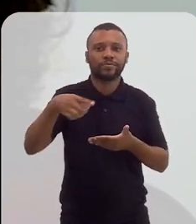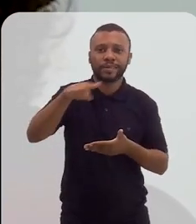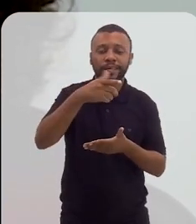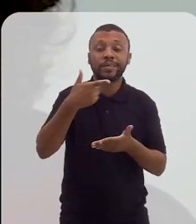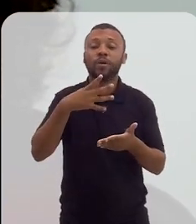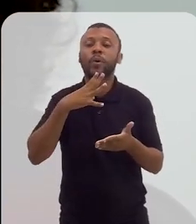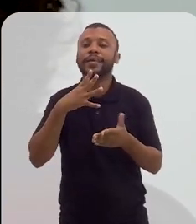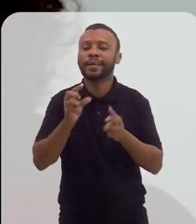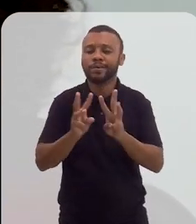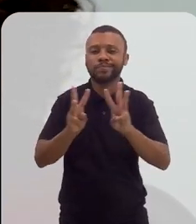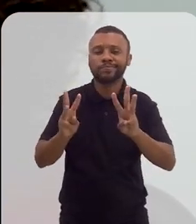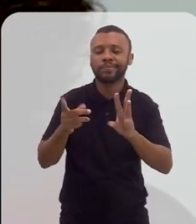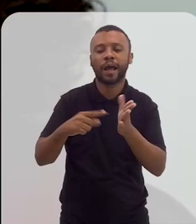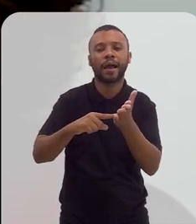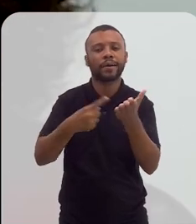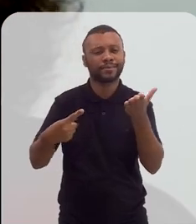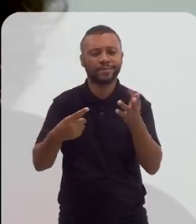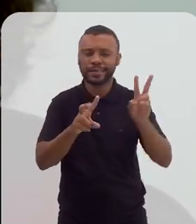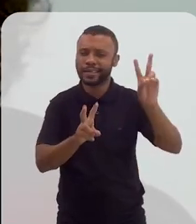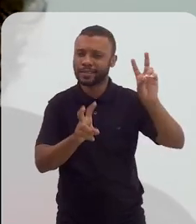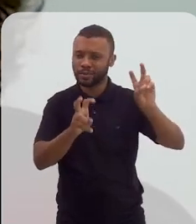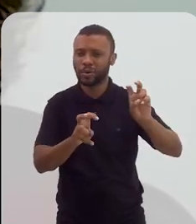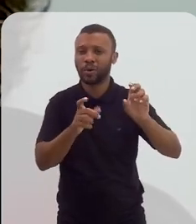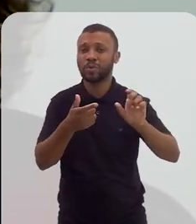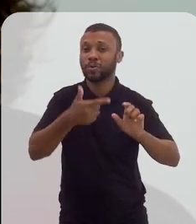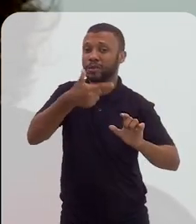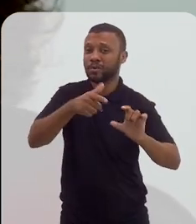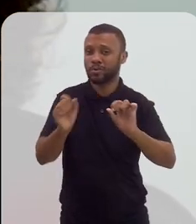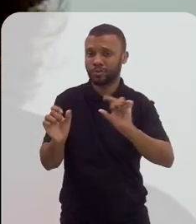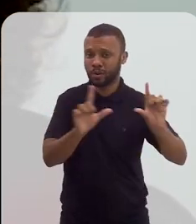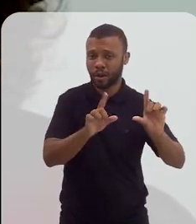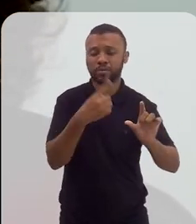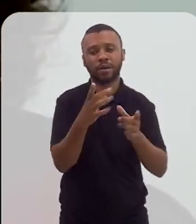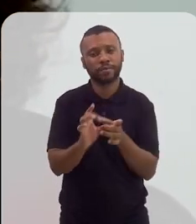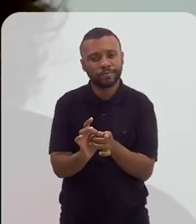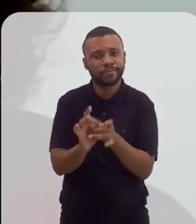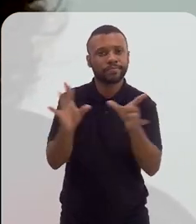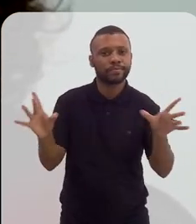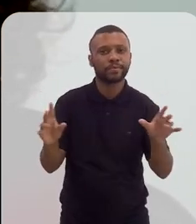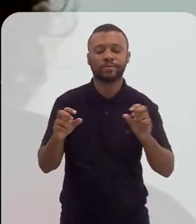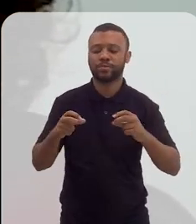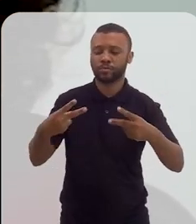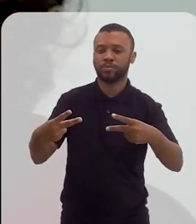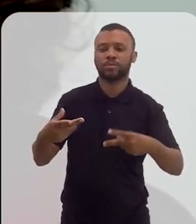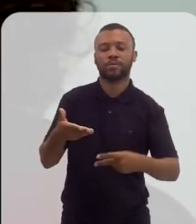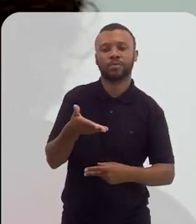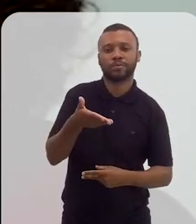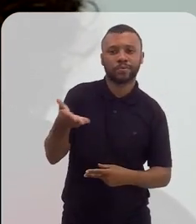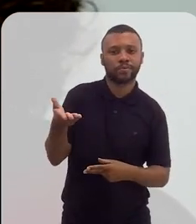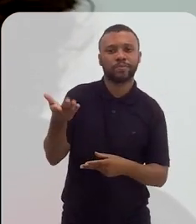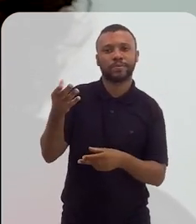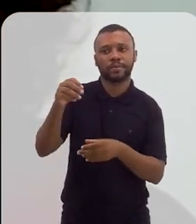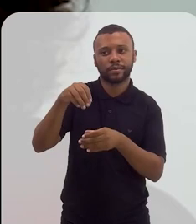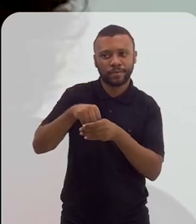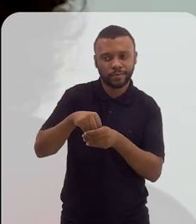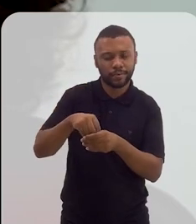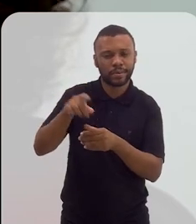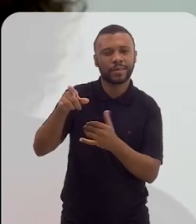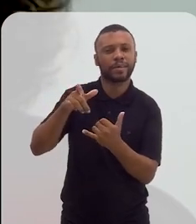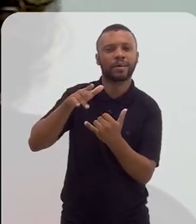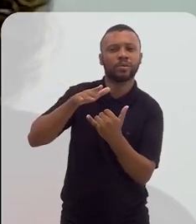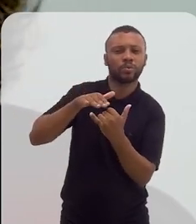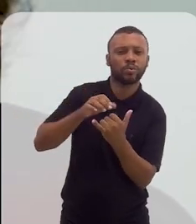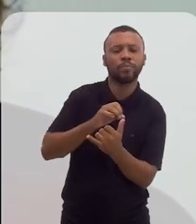conhecer a cartilha que você citou no segundo bloco, que a gente vai colocar disponível, seja aqui dentro da